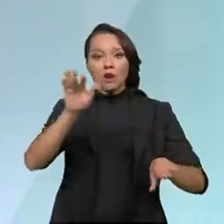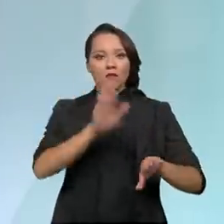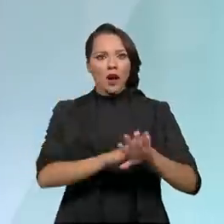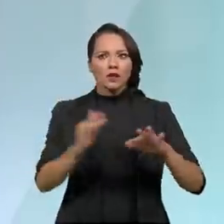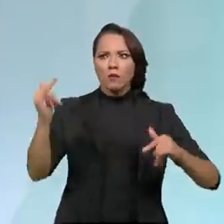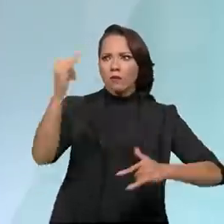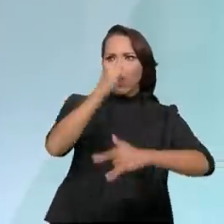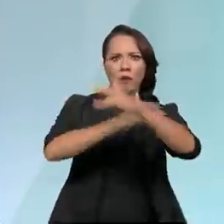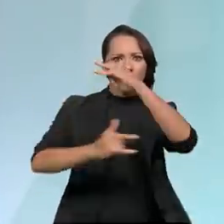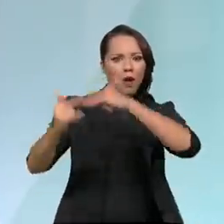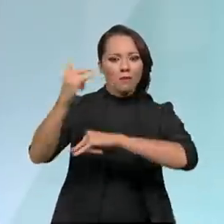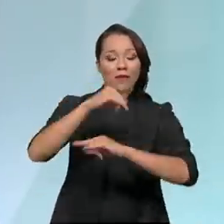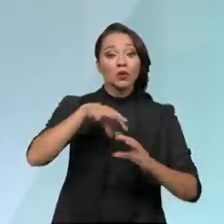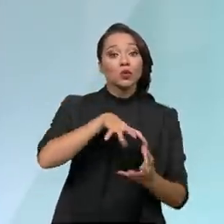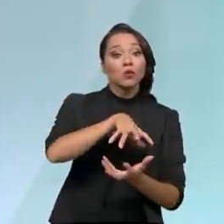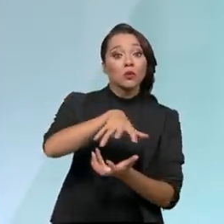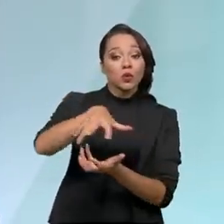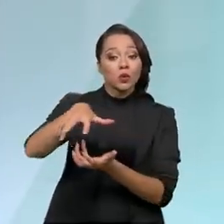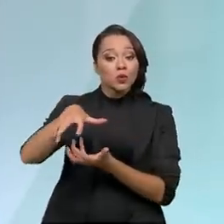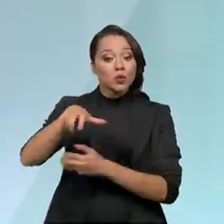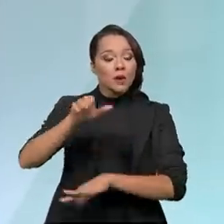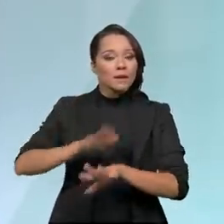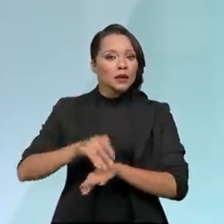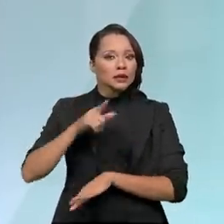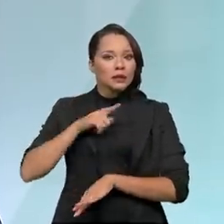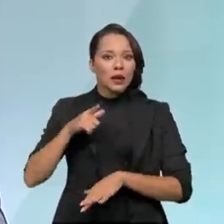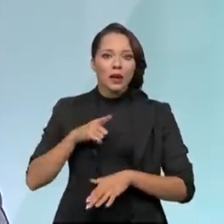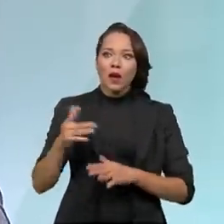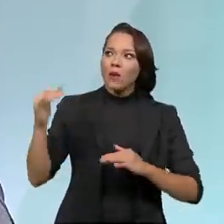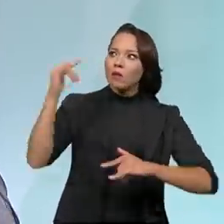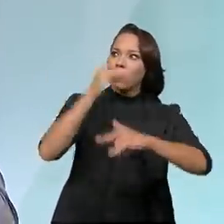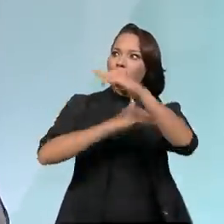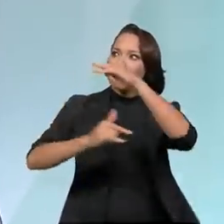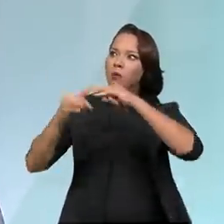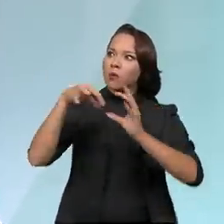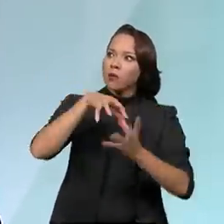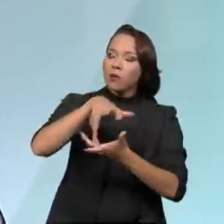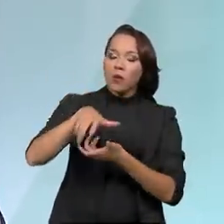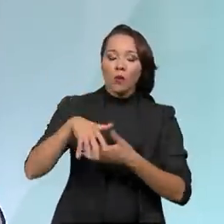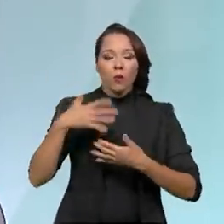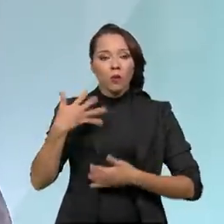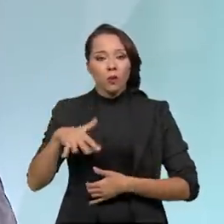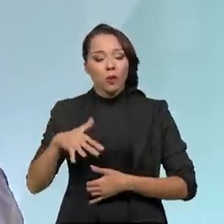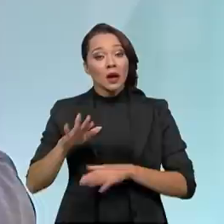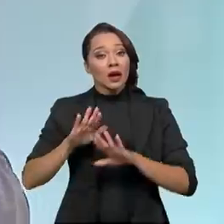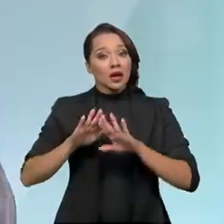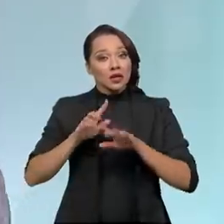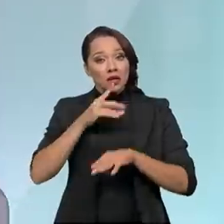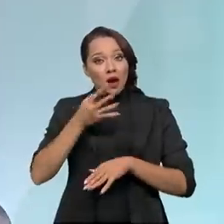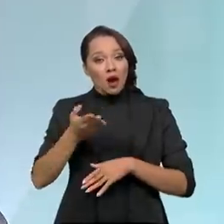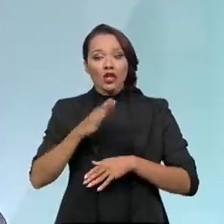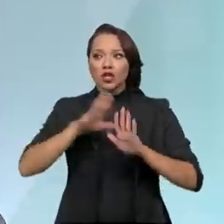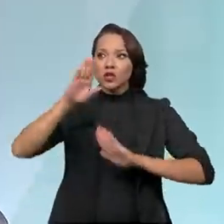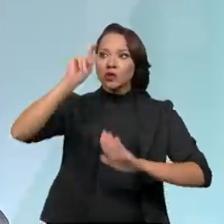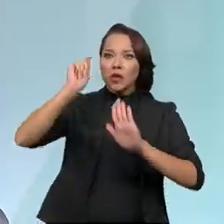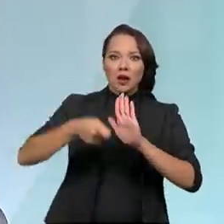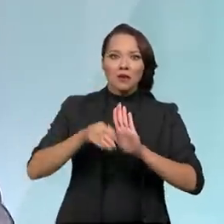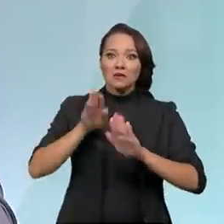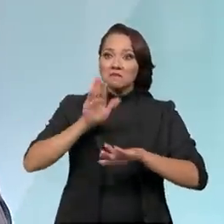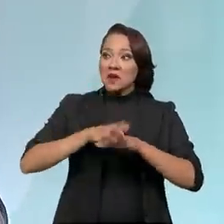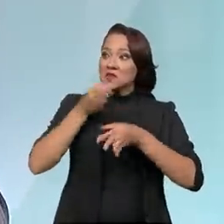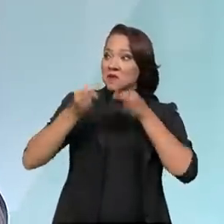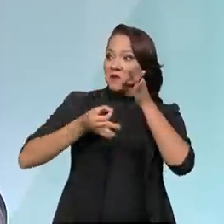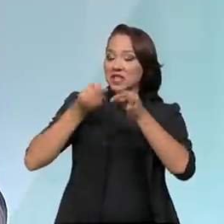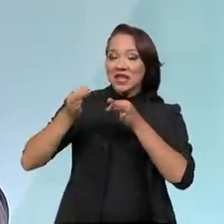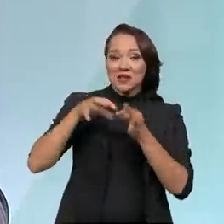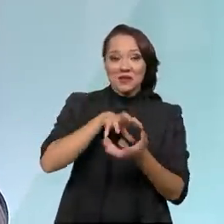movimentada do planeta. Então, seguramente, eu acho que foi dos leilões mais comentados lá fora no Roadshow.